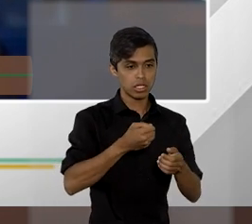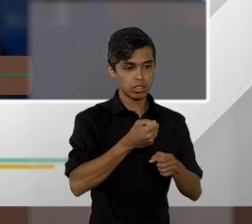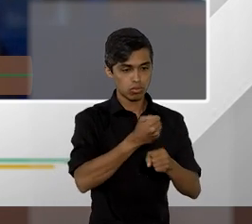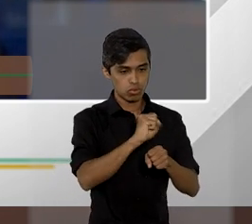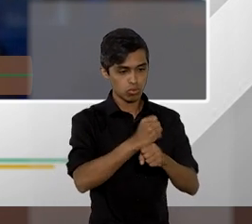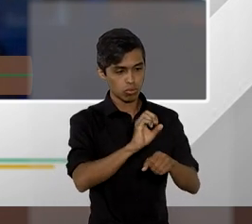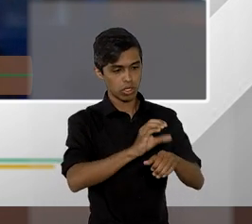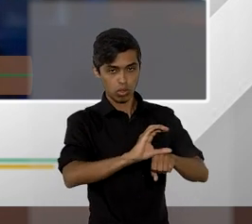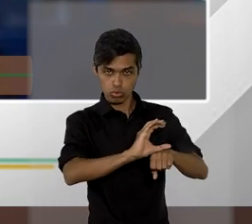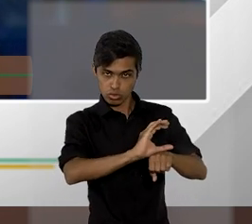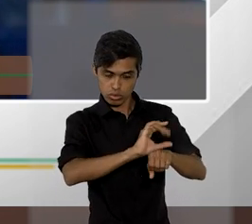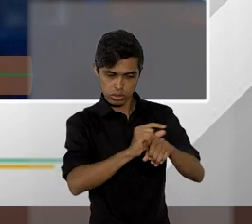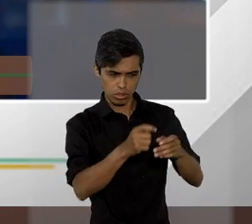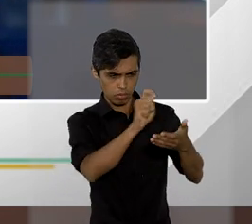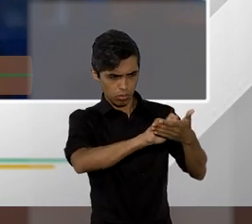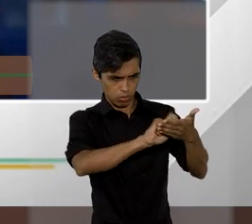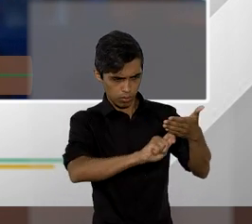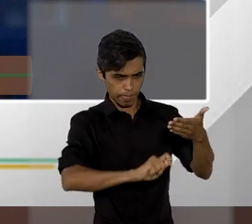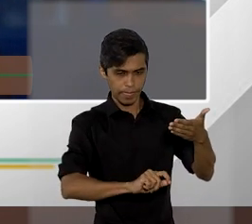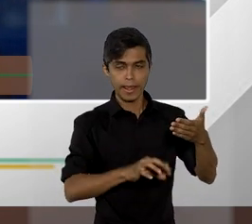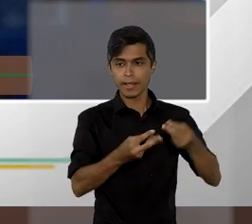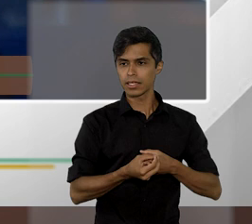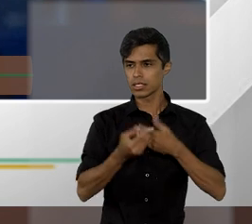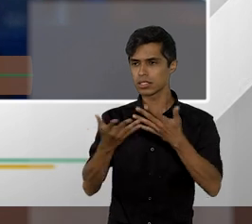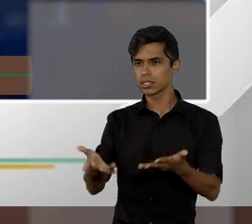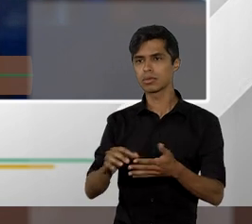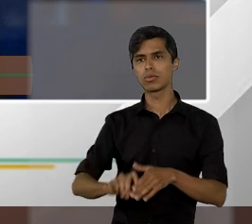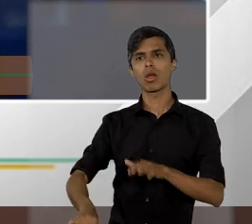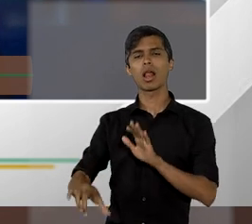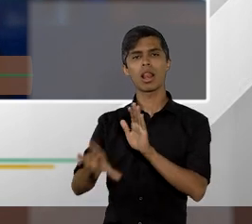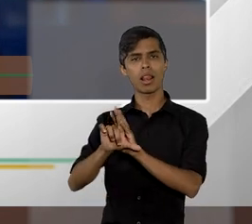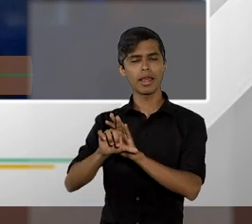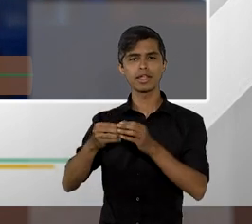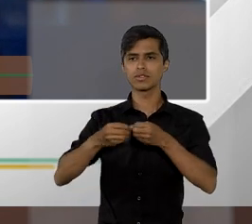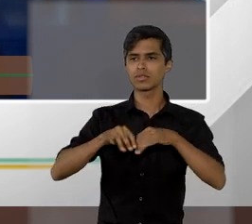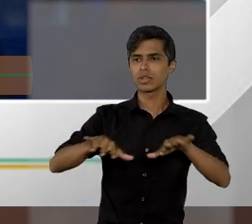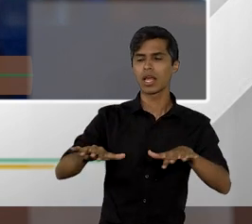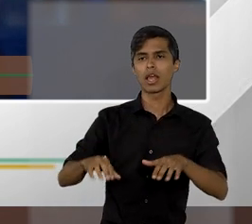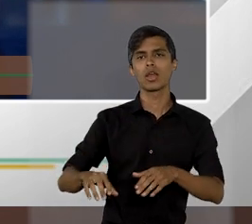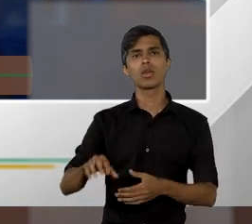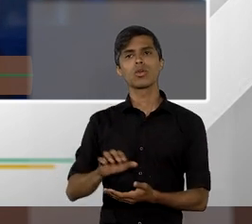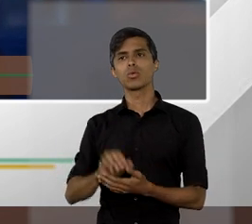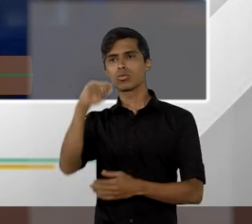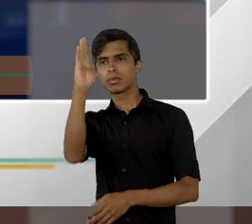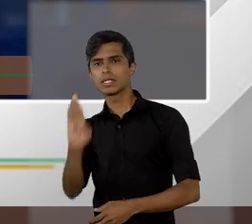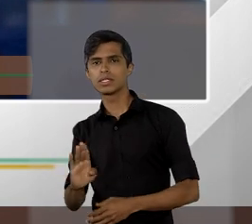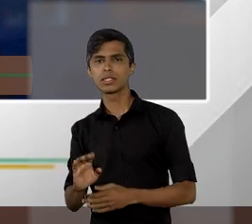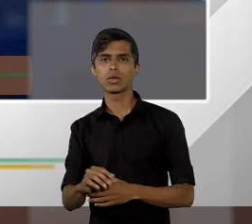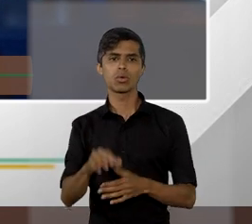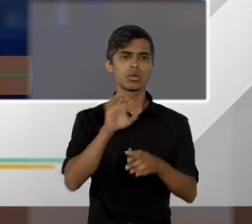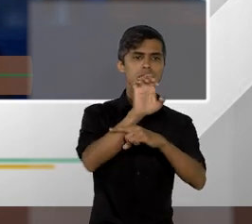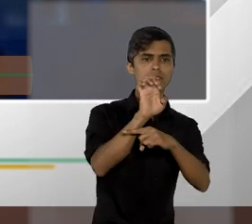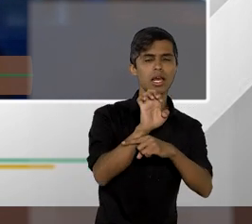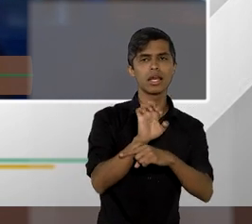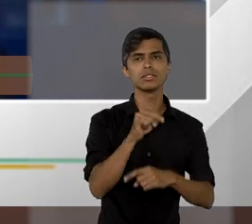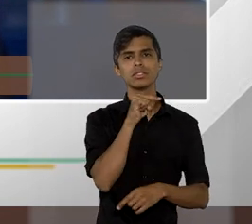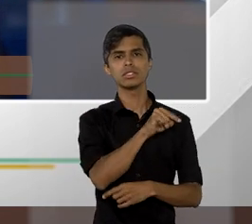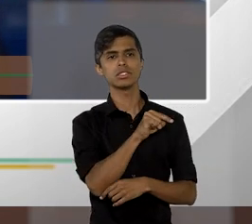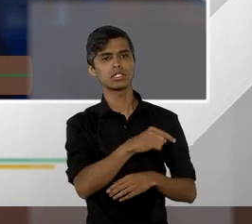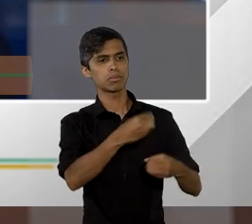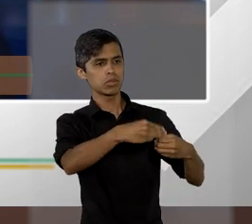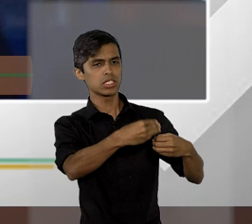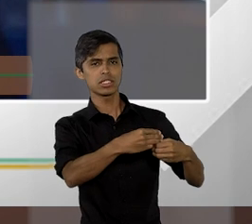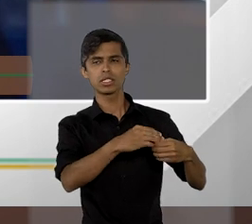distribuir as competências legislativas entre União, Estados, Distrito Federal e Municípios,